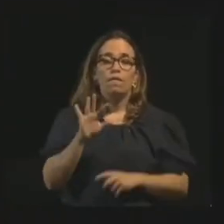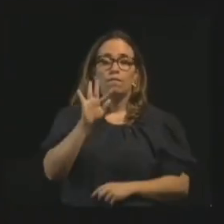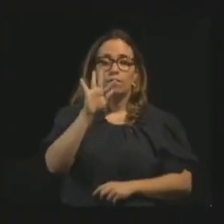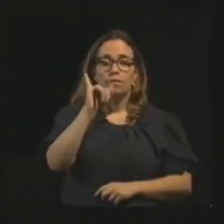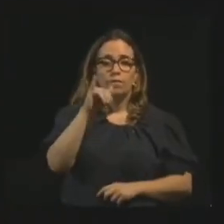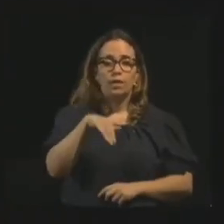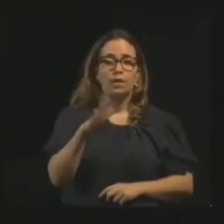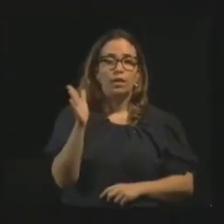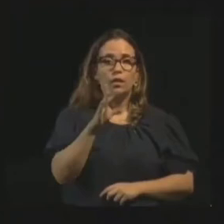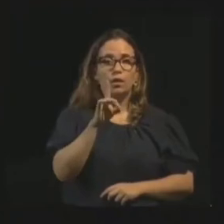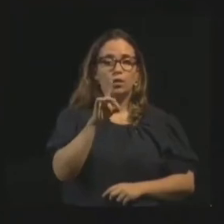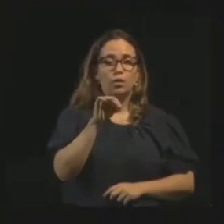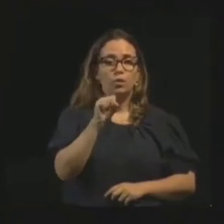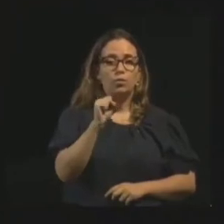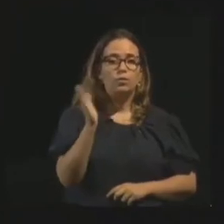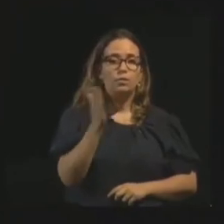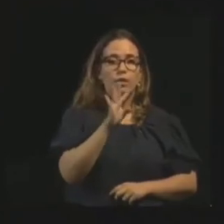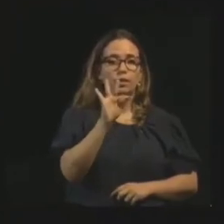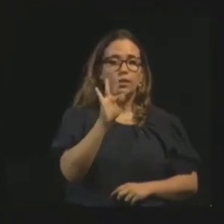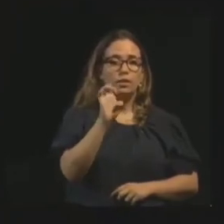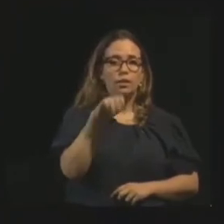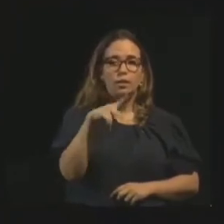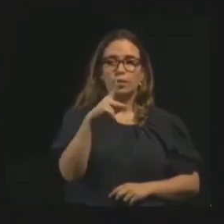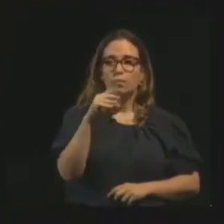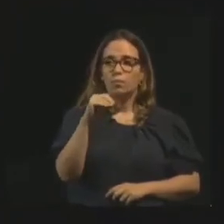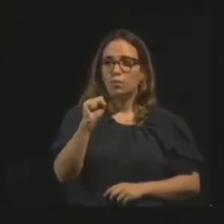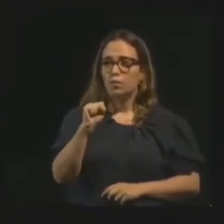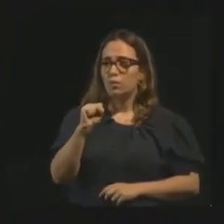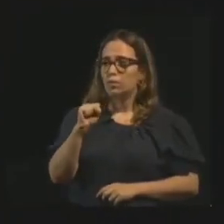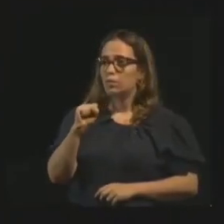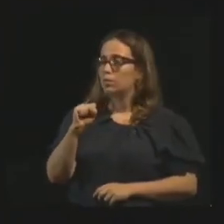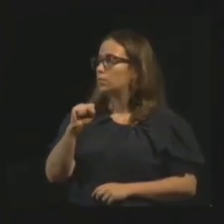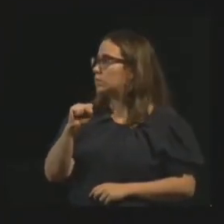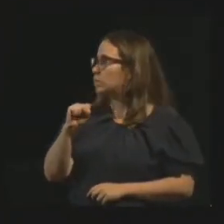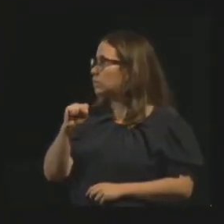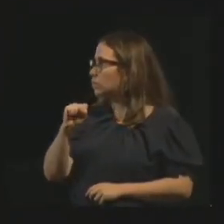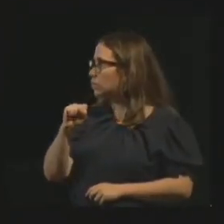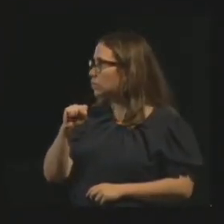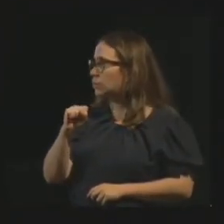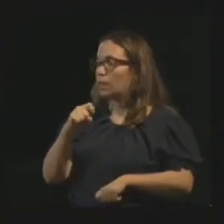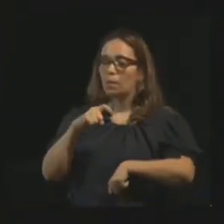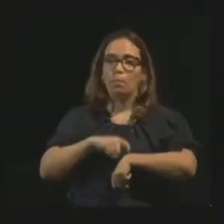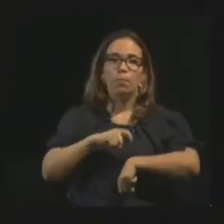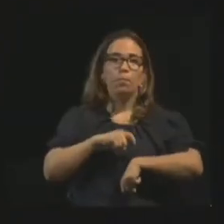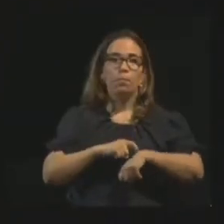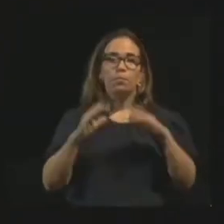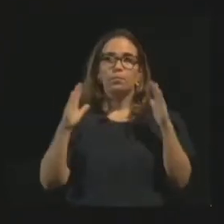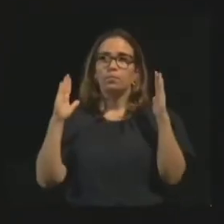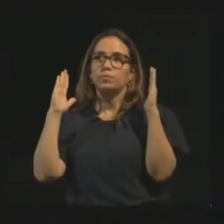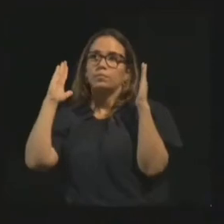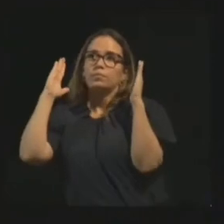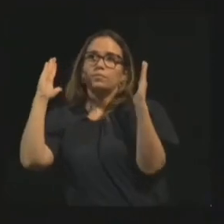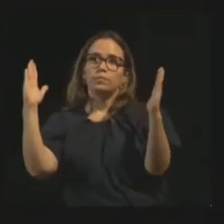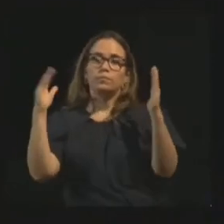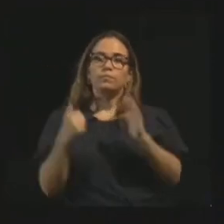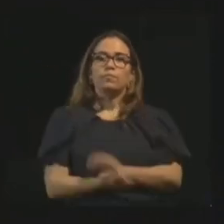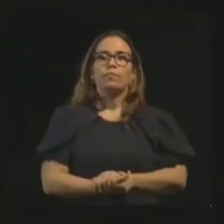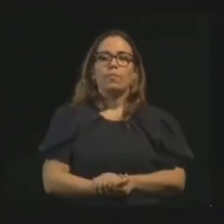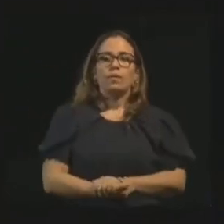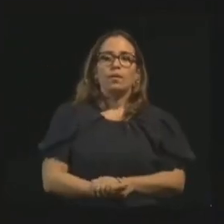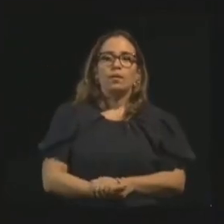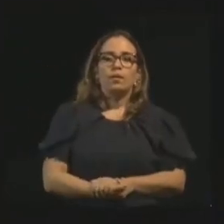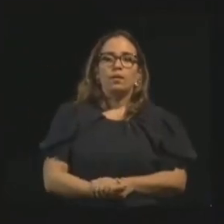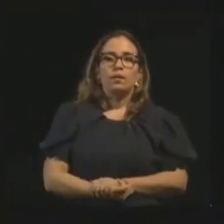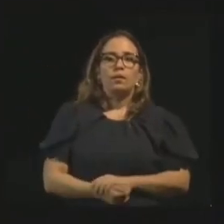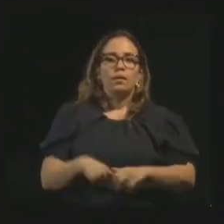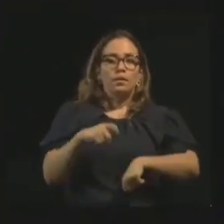Em grego está éons. Éons é tempos, ciclos, era. É o final da era de expiação e provas que